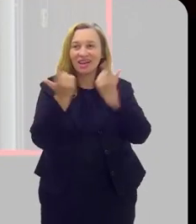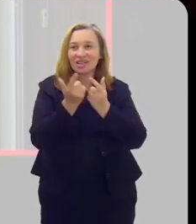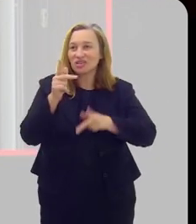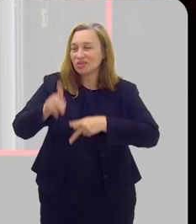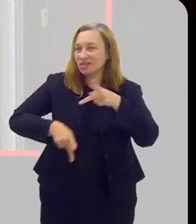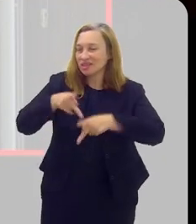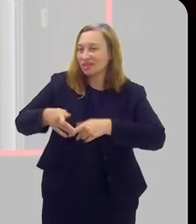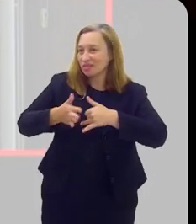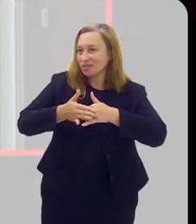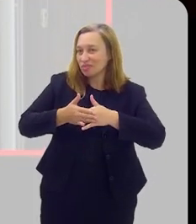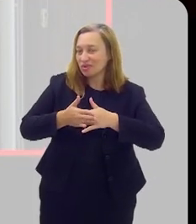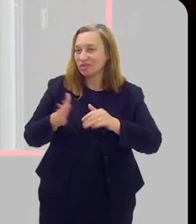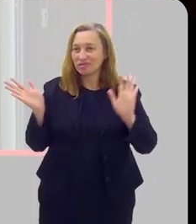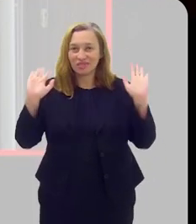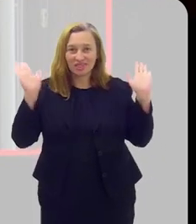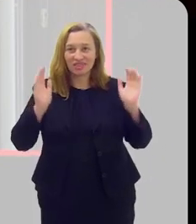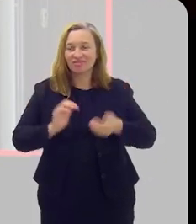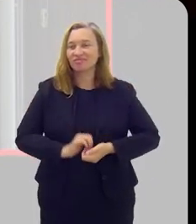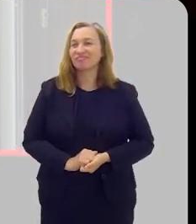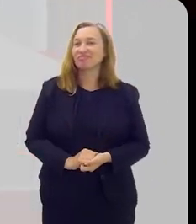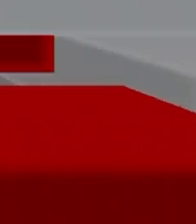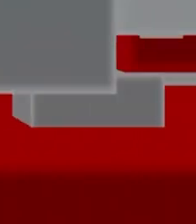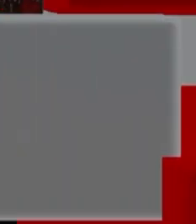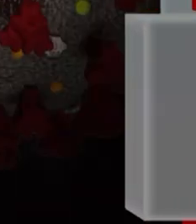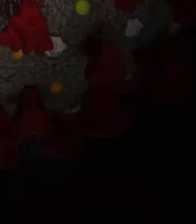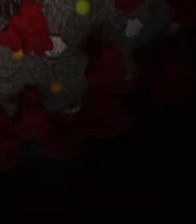TV Alerge, o canal do povo. Até a próxima!